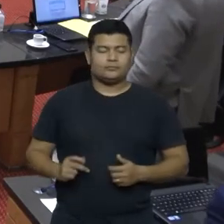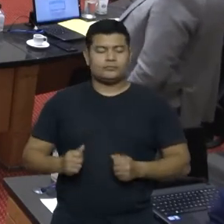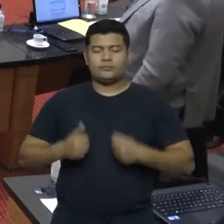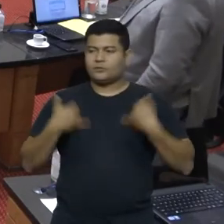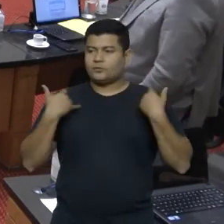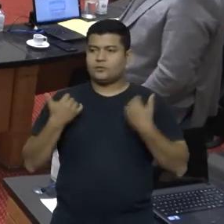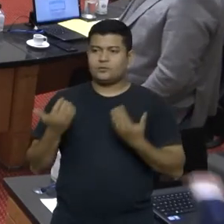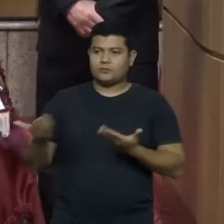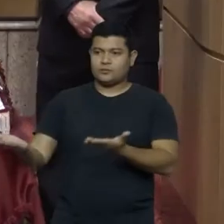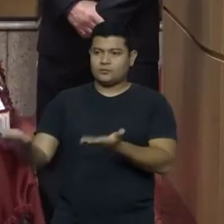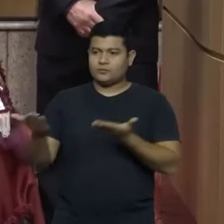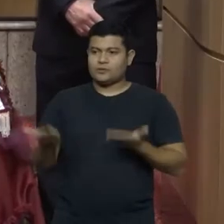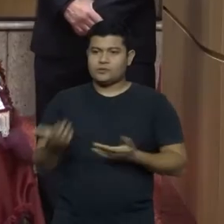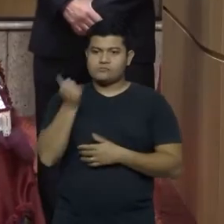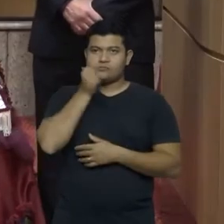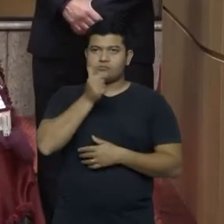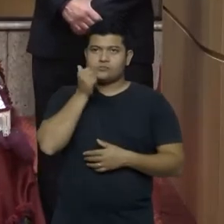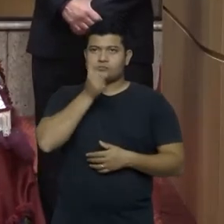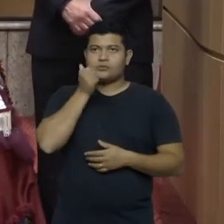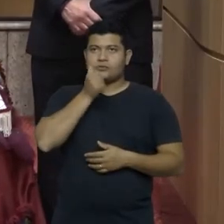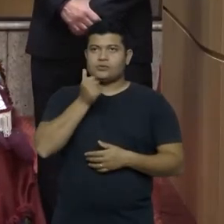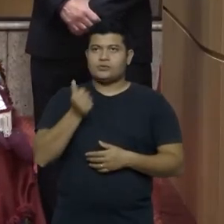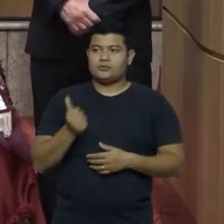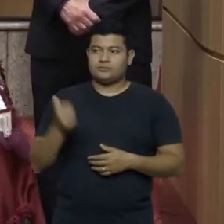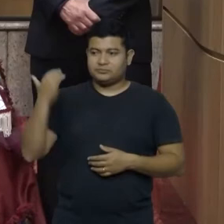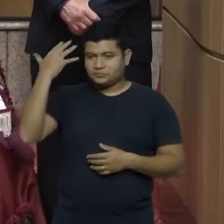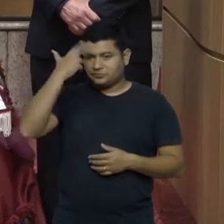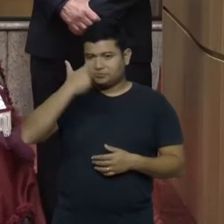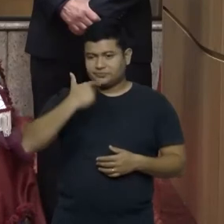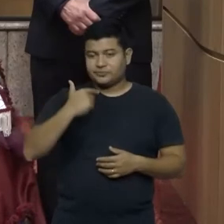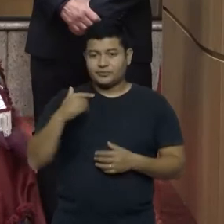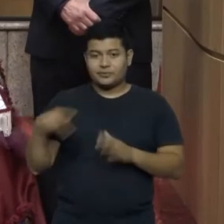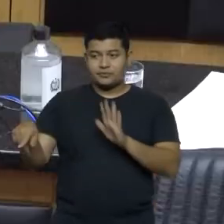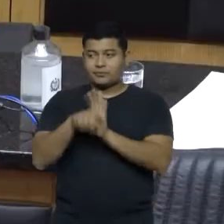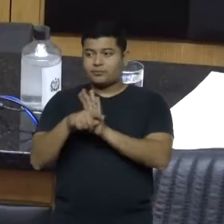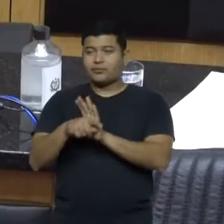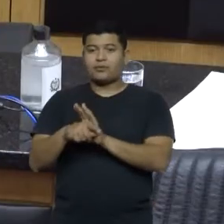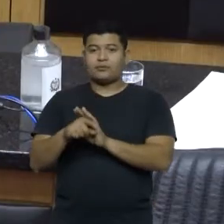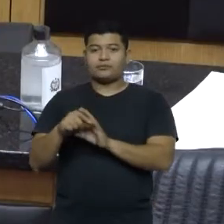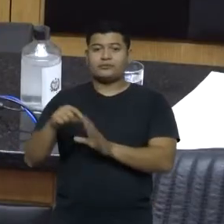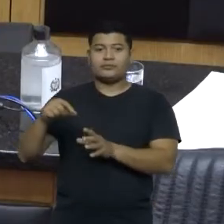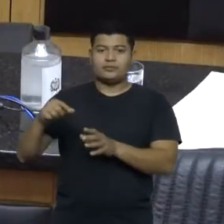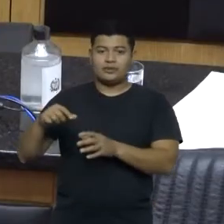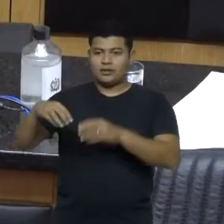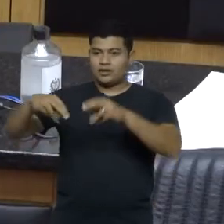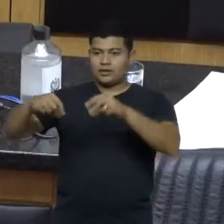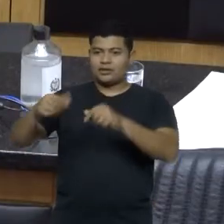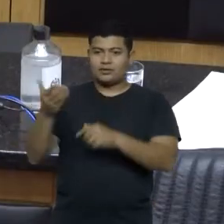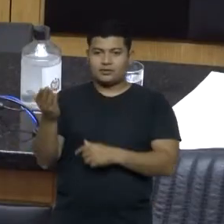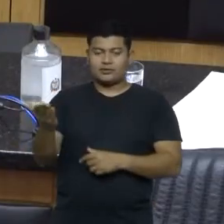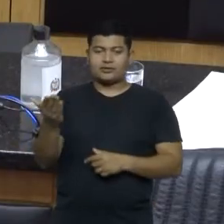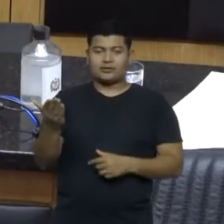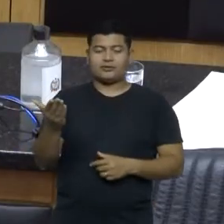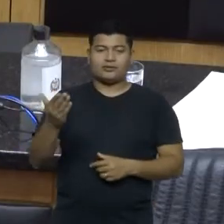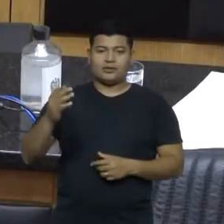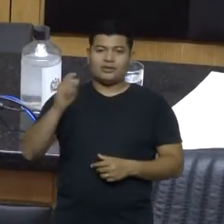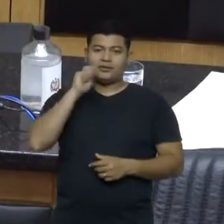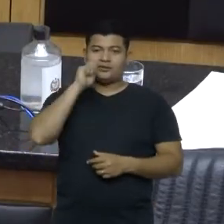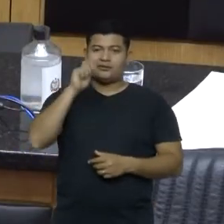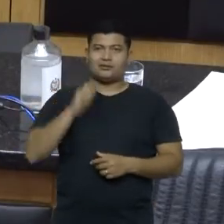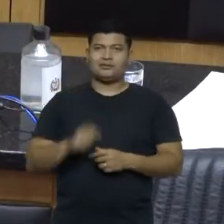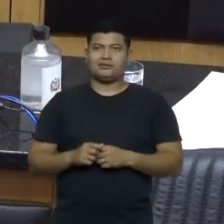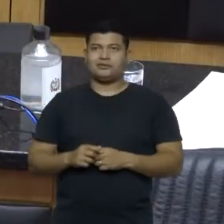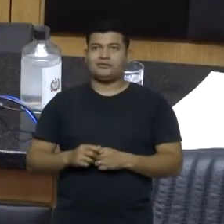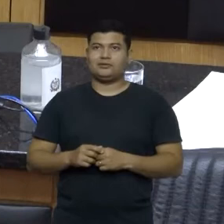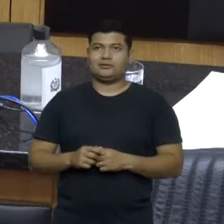moças da terra do pinhão. Eu deixo assim que estive sempre lá, e o que mais tem é pinhão, mas tem povo